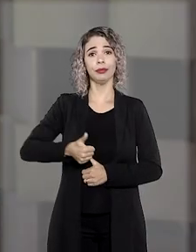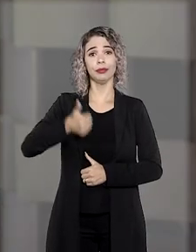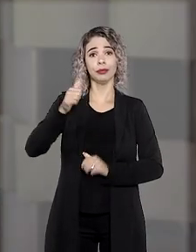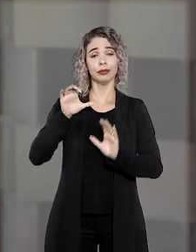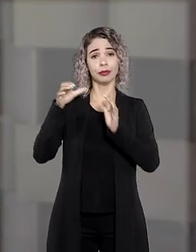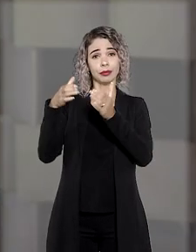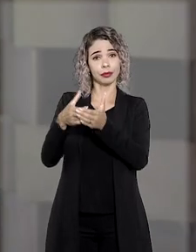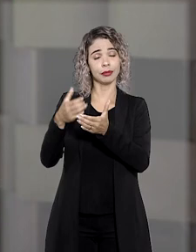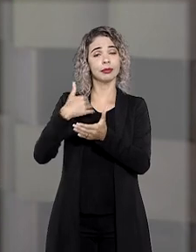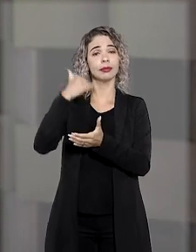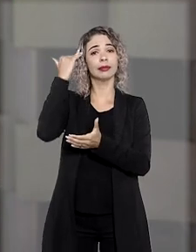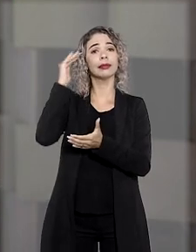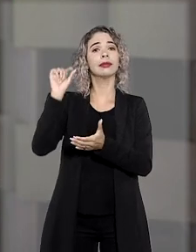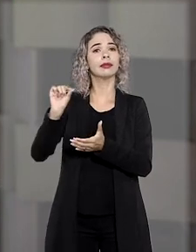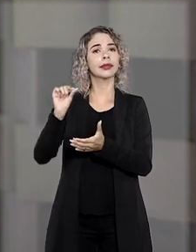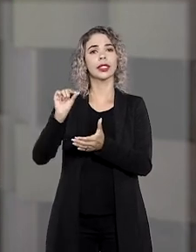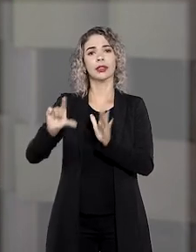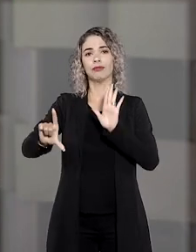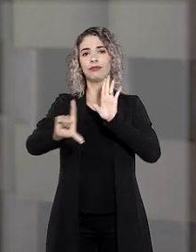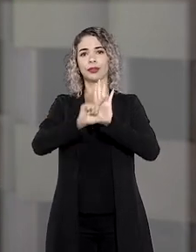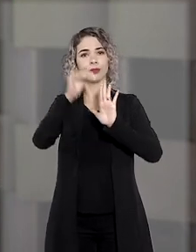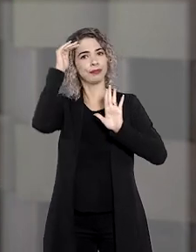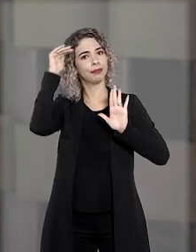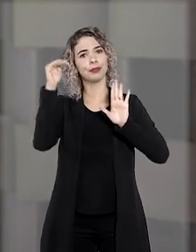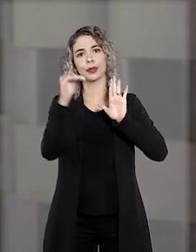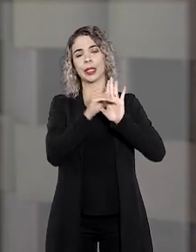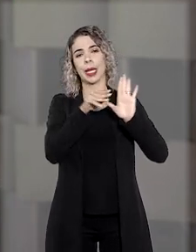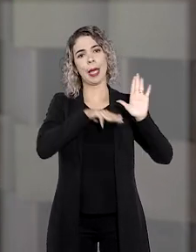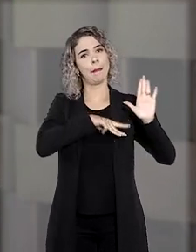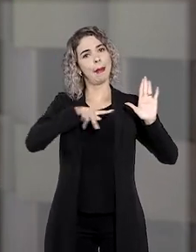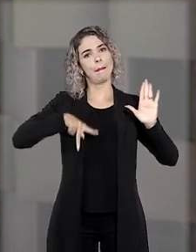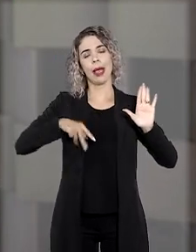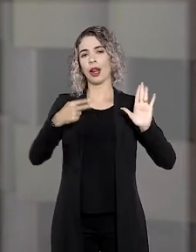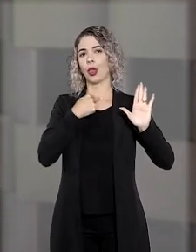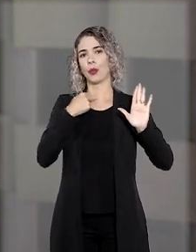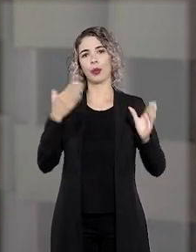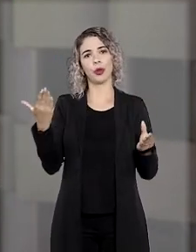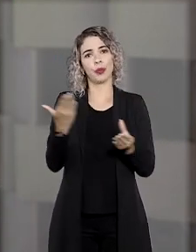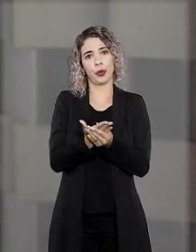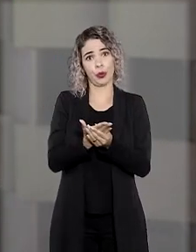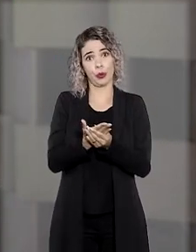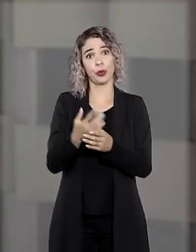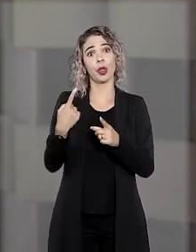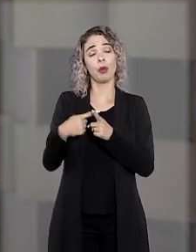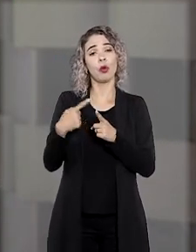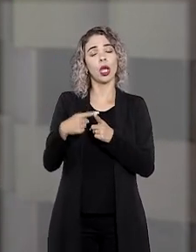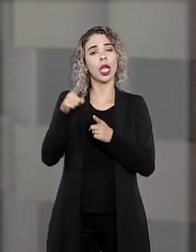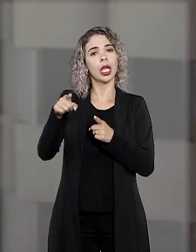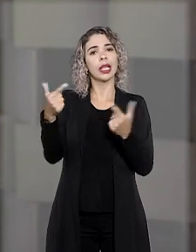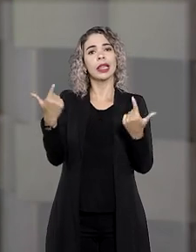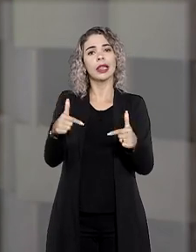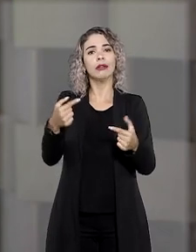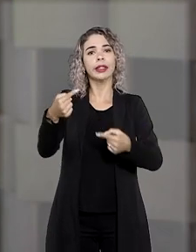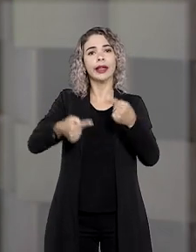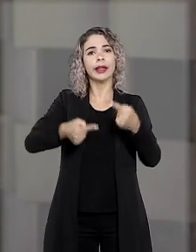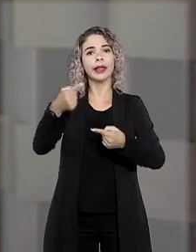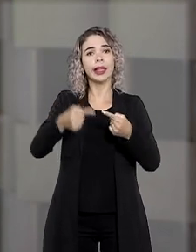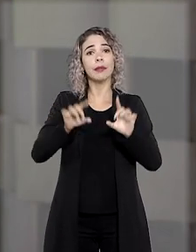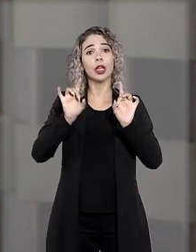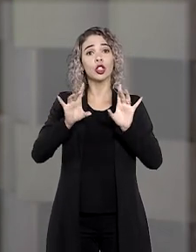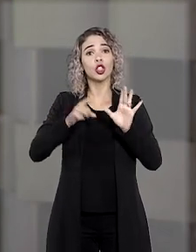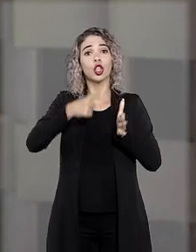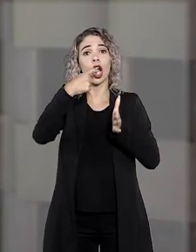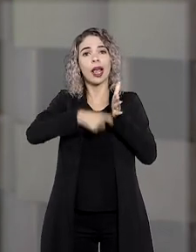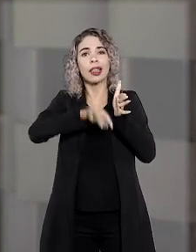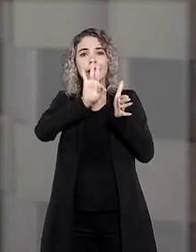A primeira sessão do STJ entendeu pela ilegitimidade do MPF. E no recurso extraordinário, o órgão defendeu inexistir debate